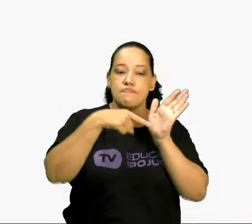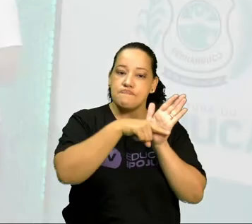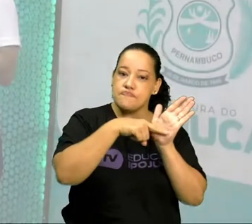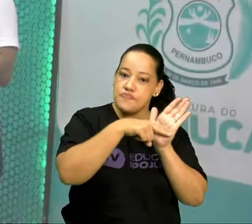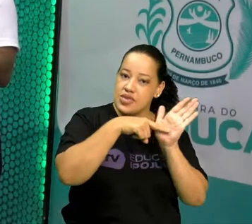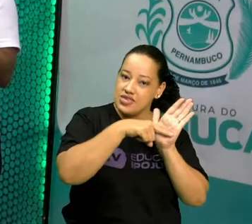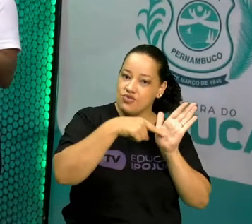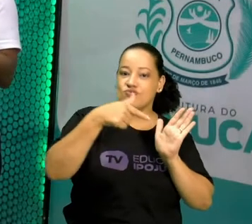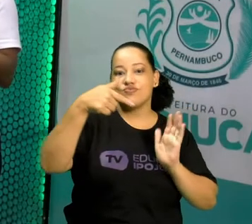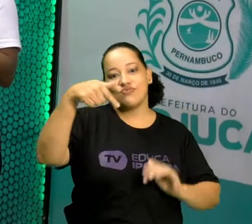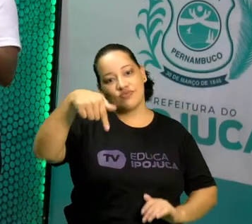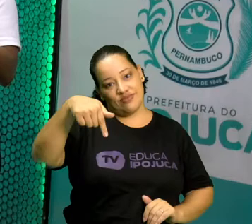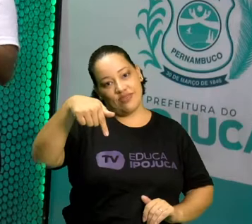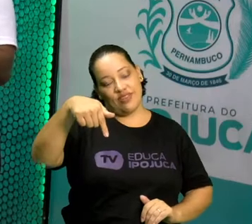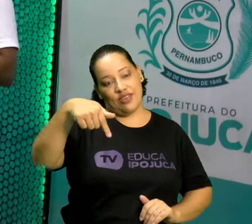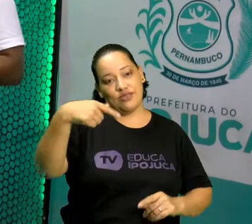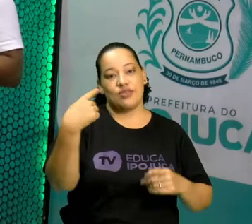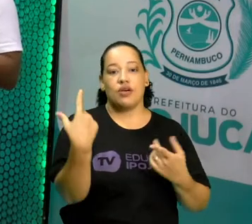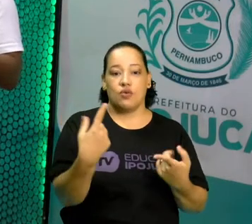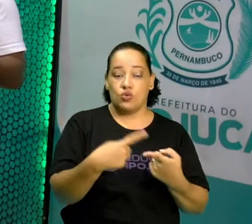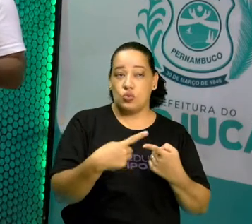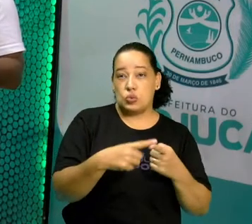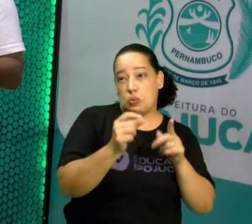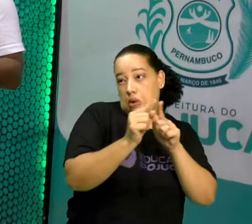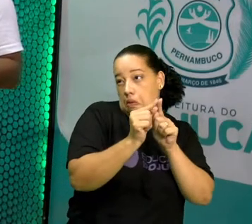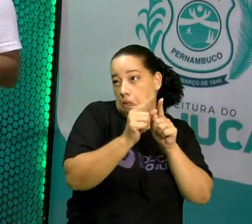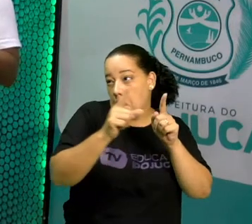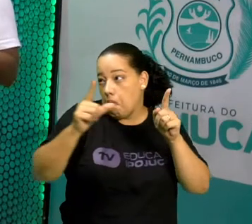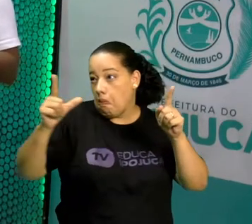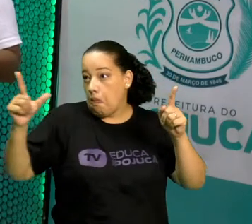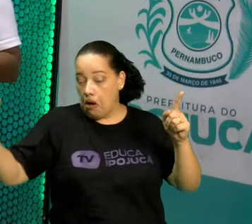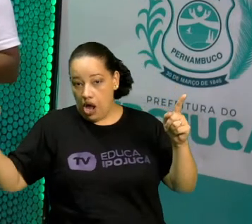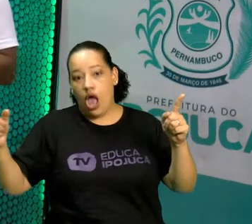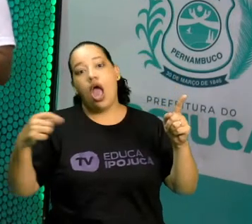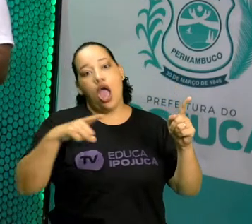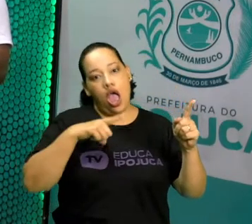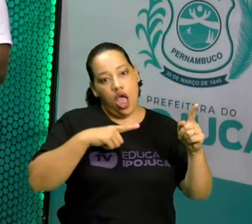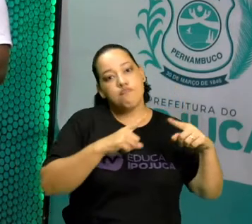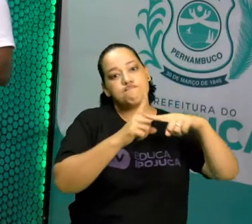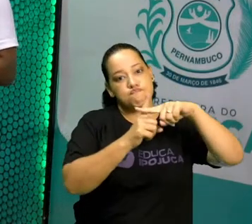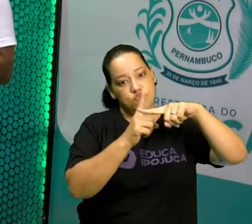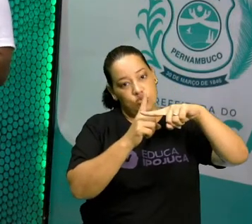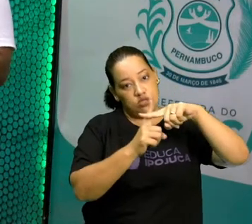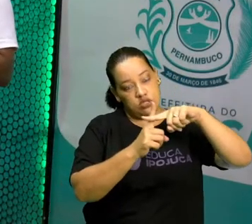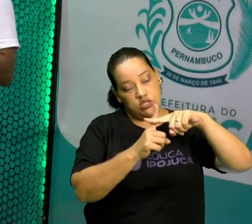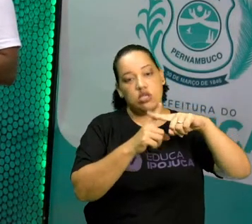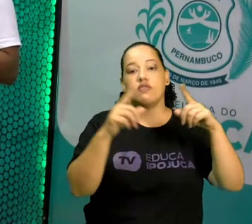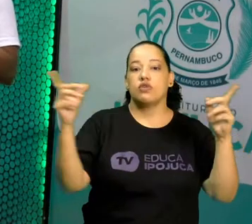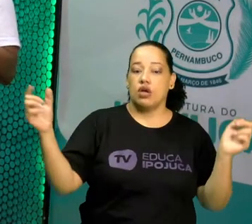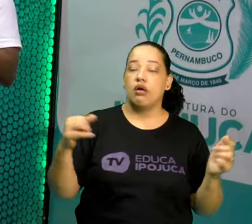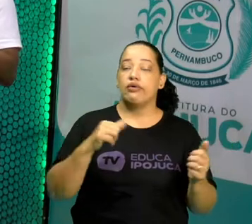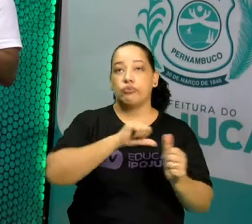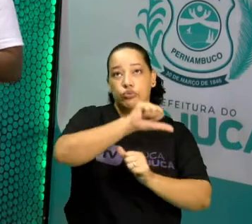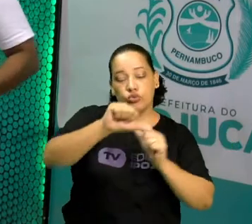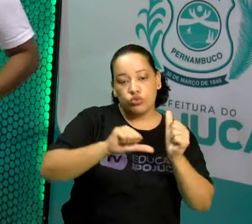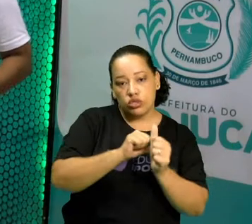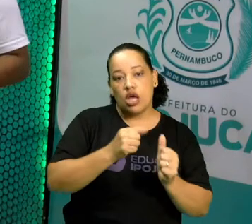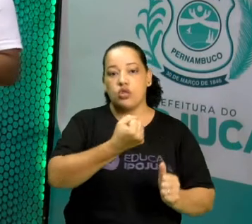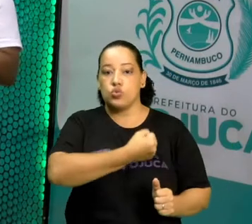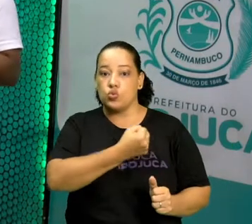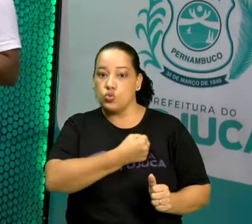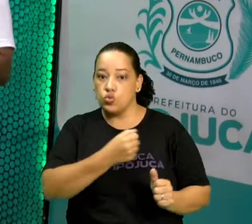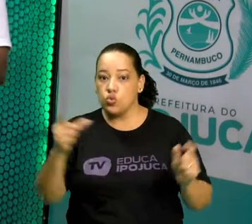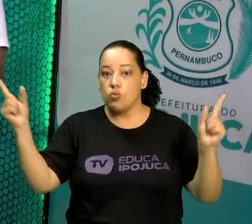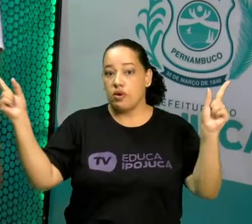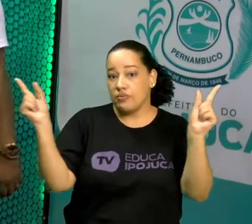Quando o número é grande, o expoente é positivo. Se o número é pequeno, o expoente é negativo.